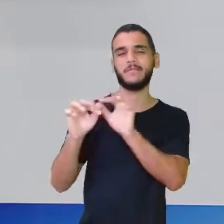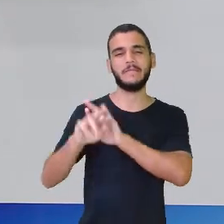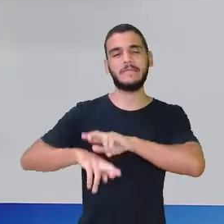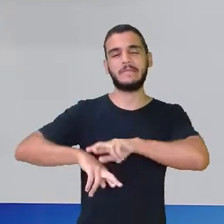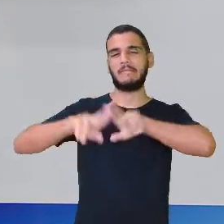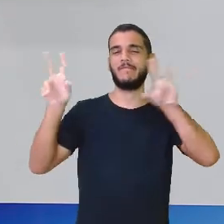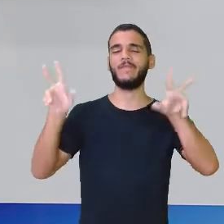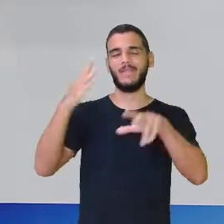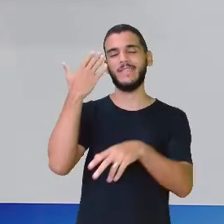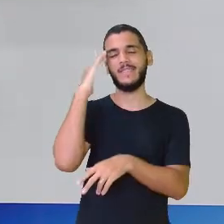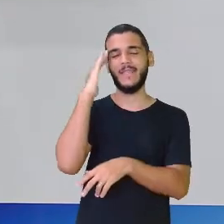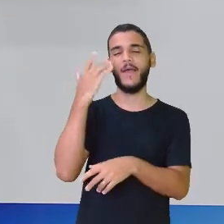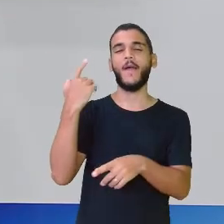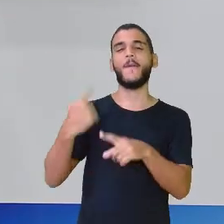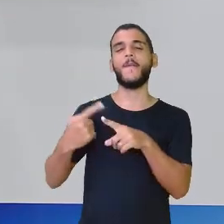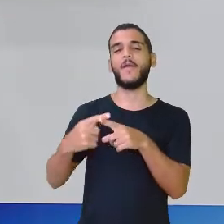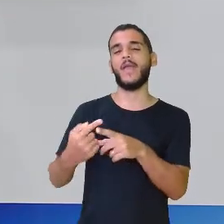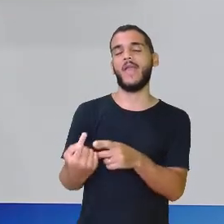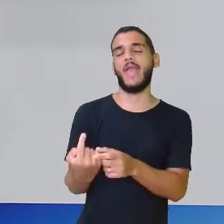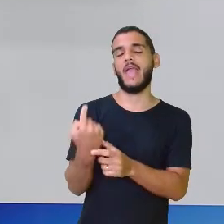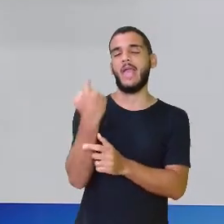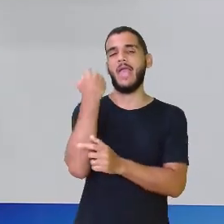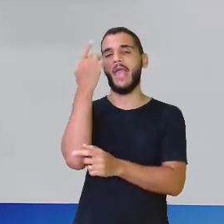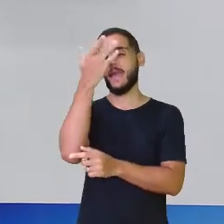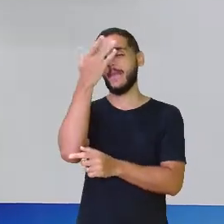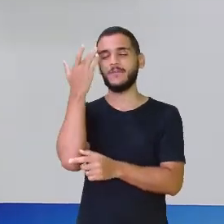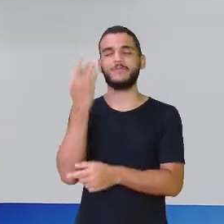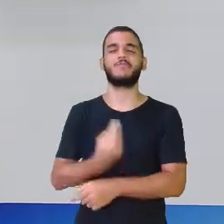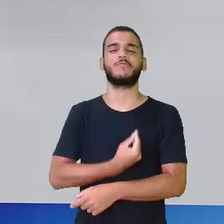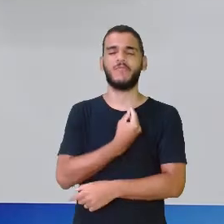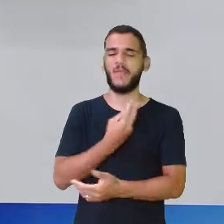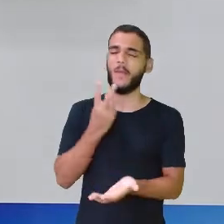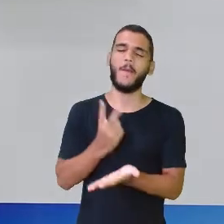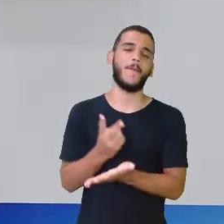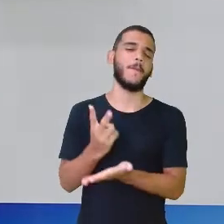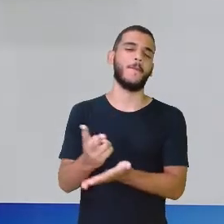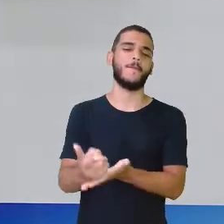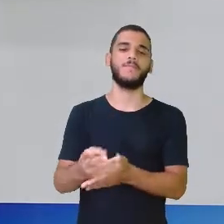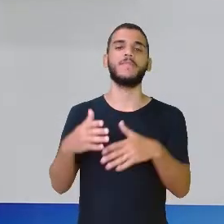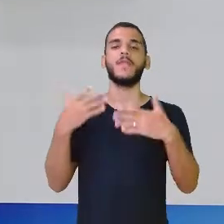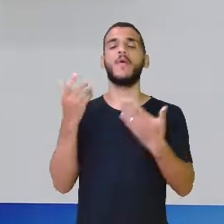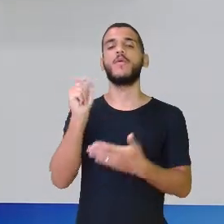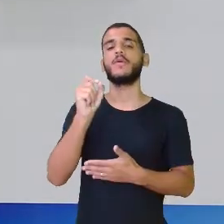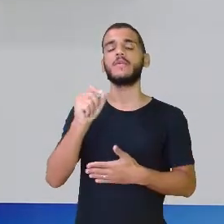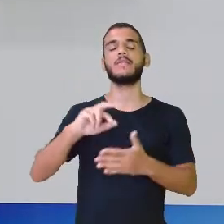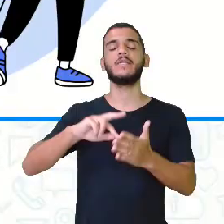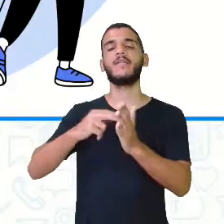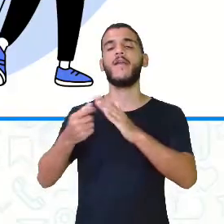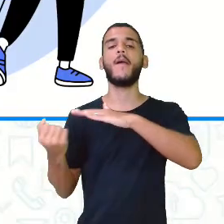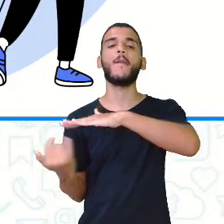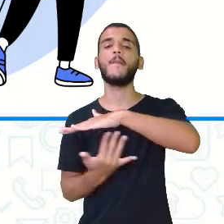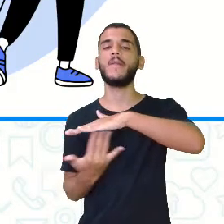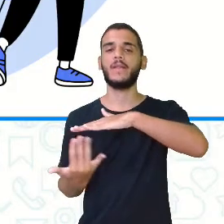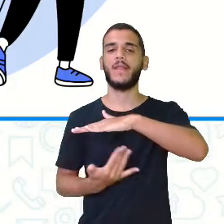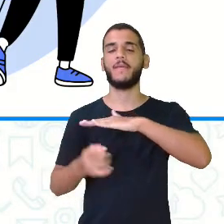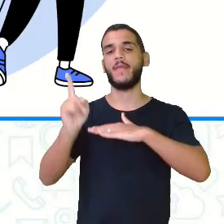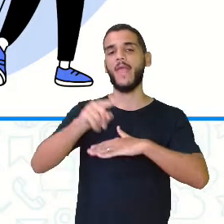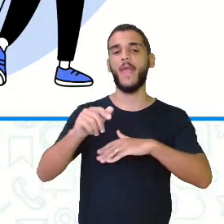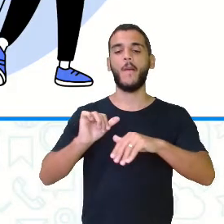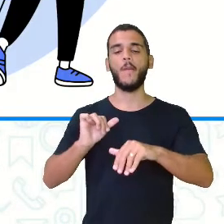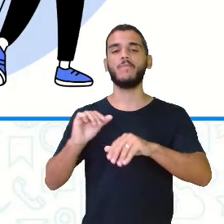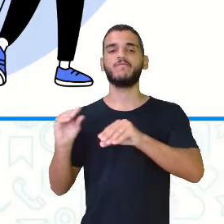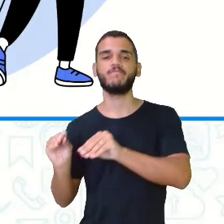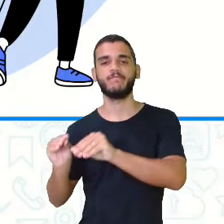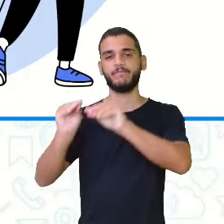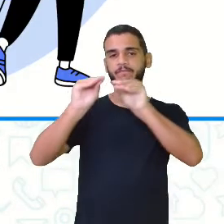era muito comum. As pessoas viviam fazendo isso bastante. E o que é o migrar? Migrar é trocar de país,